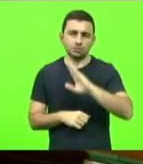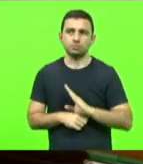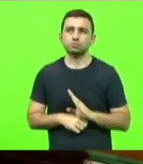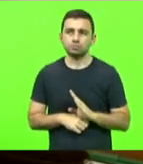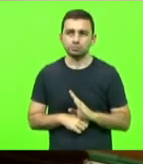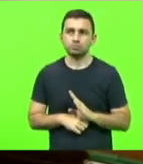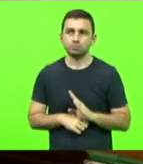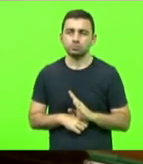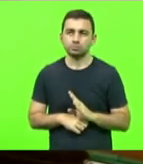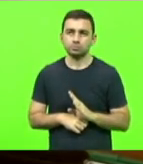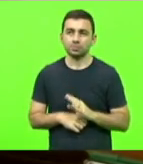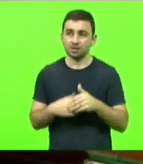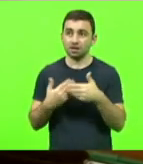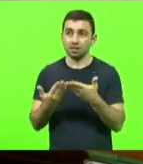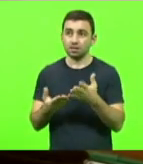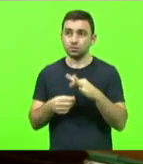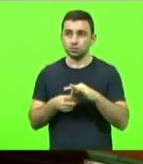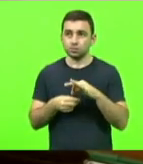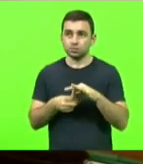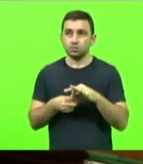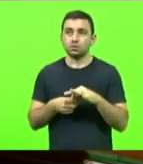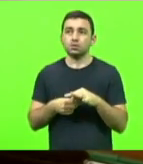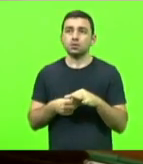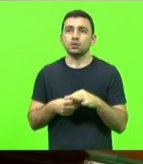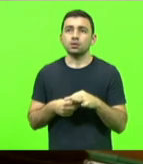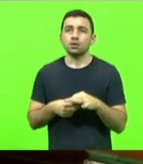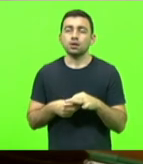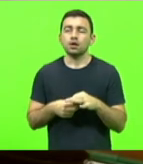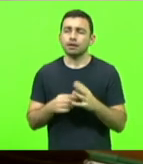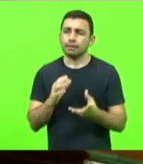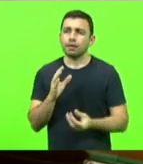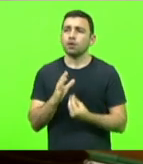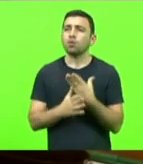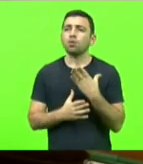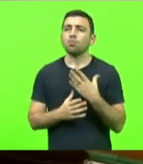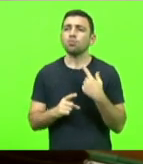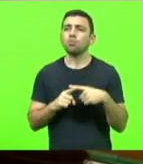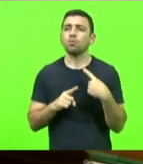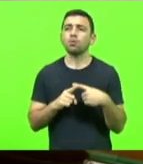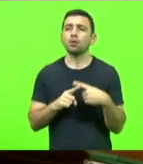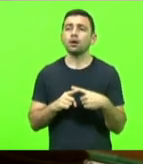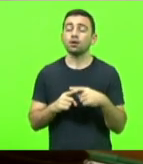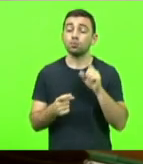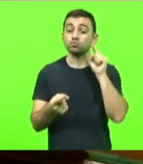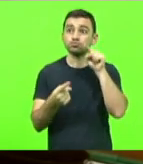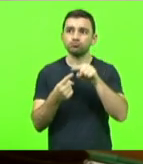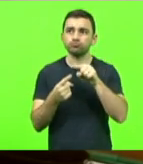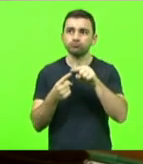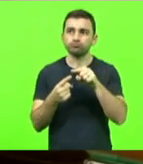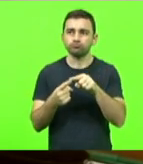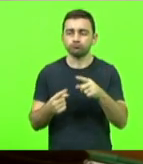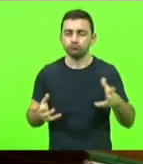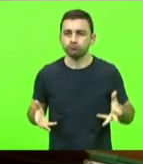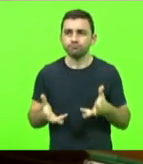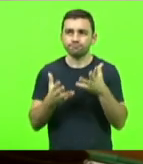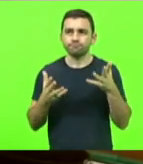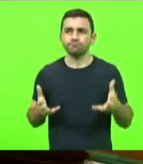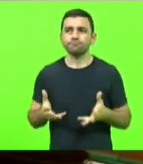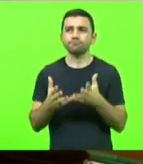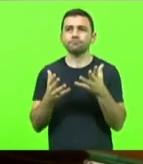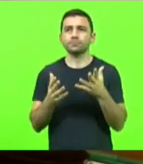Esta instituição foi criada com o objetivo de fomentar e dar